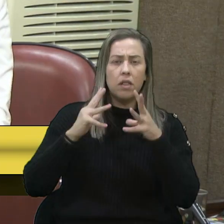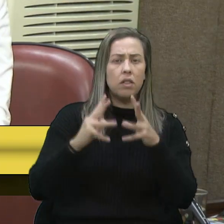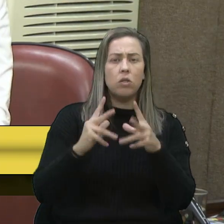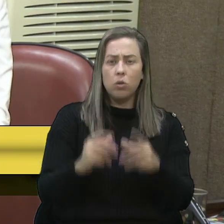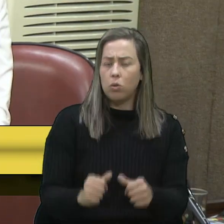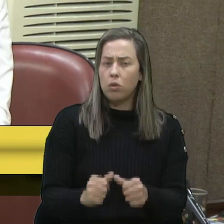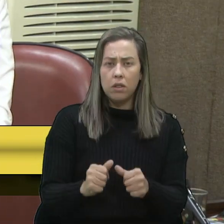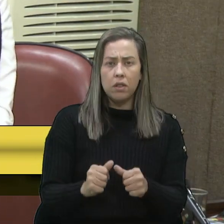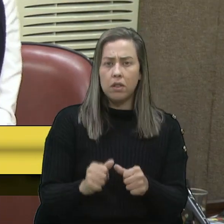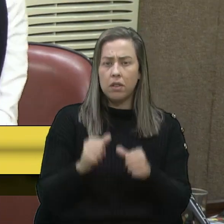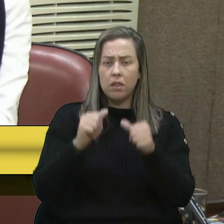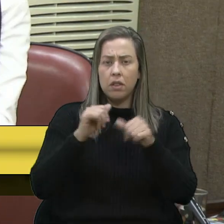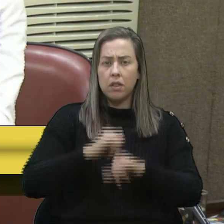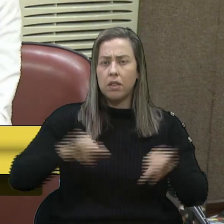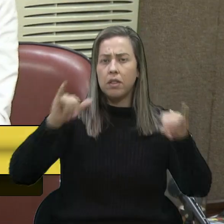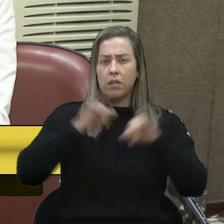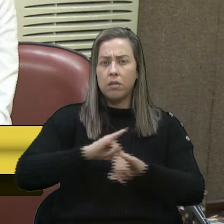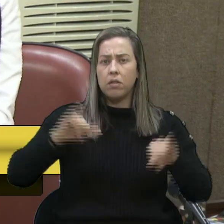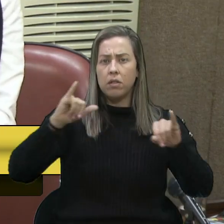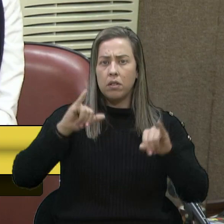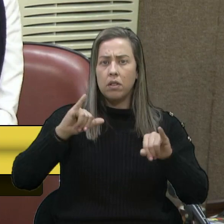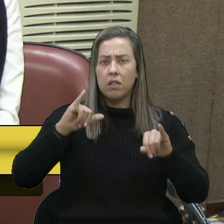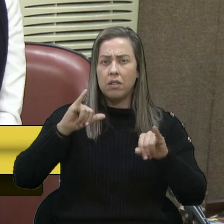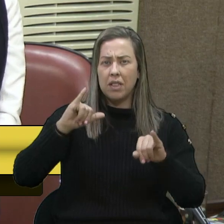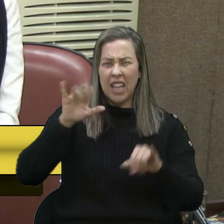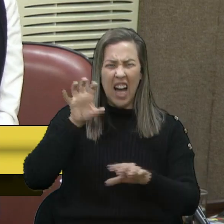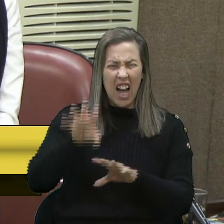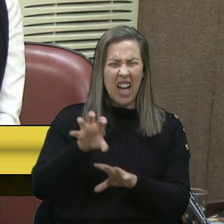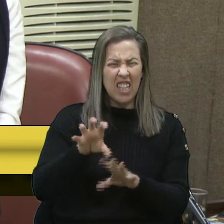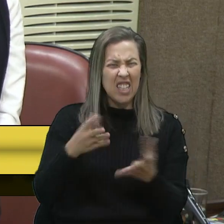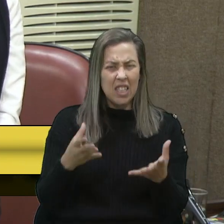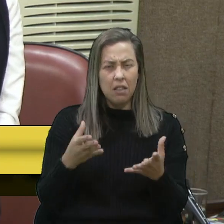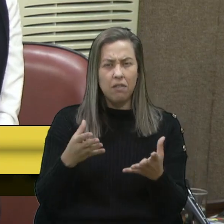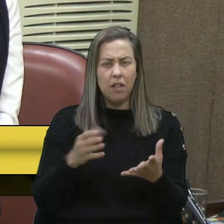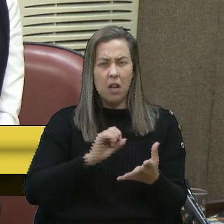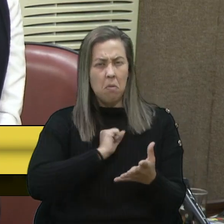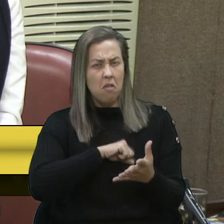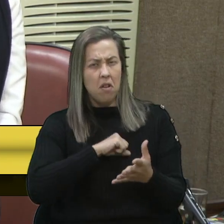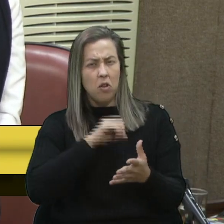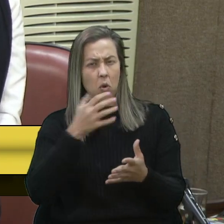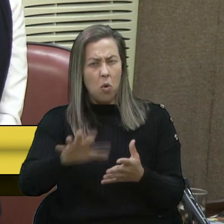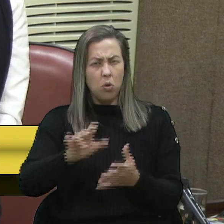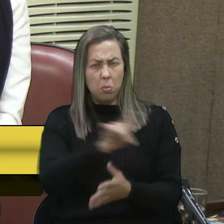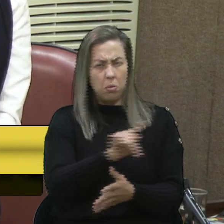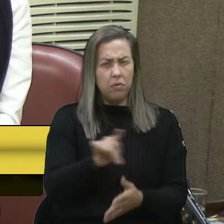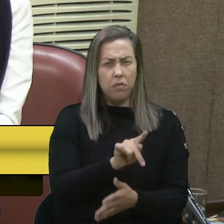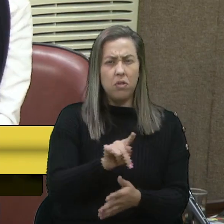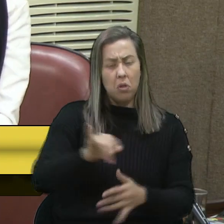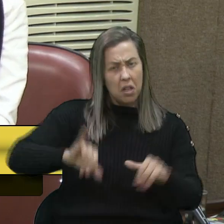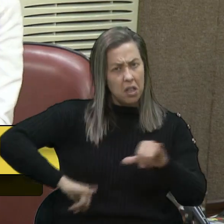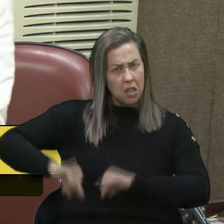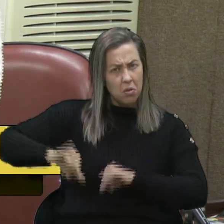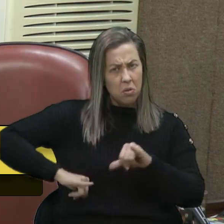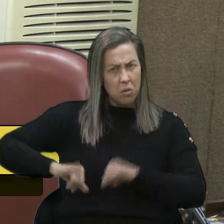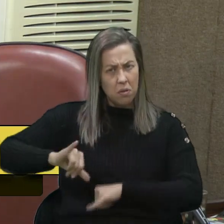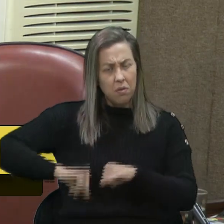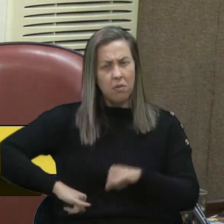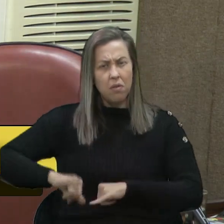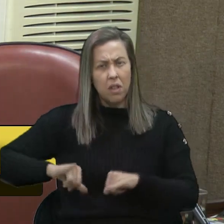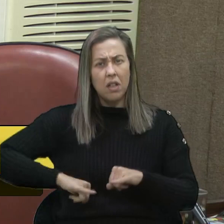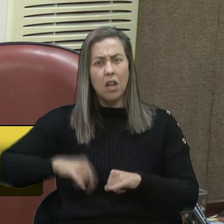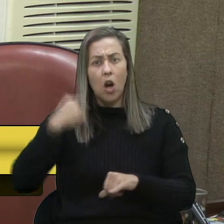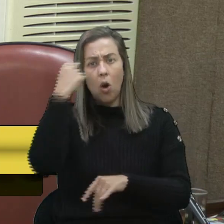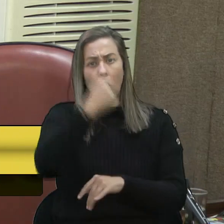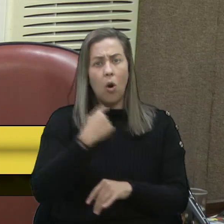manifestação agressiva em relação aos professores, que estão sofrendo com uma carga